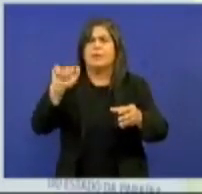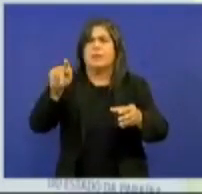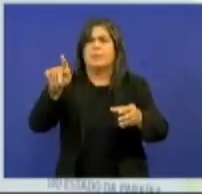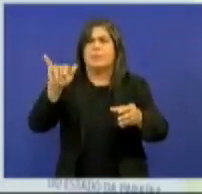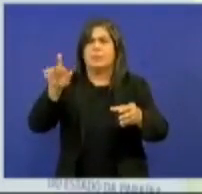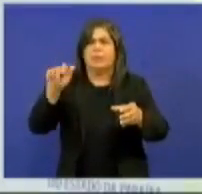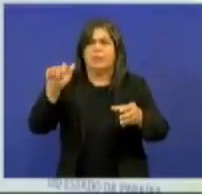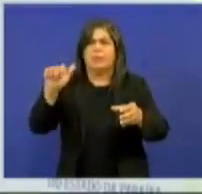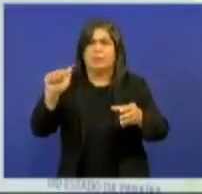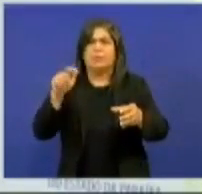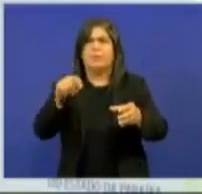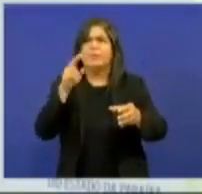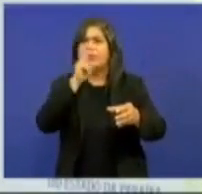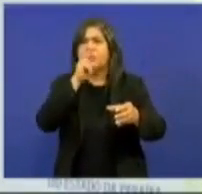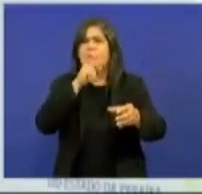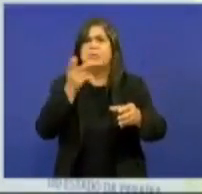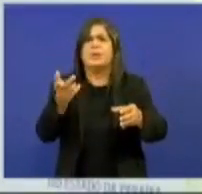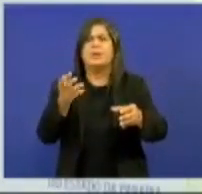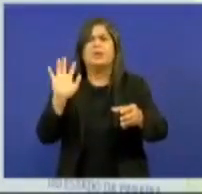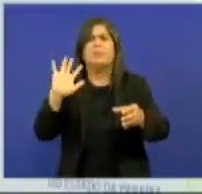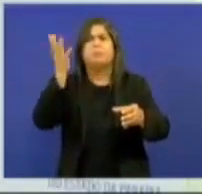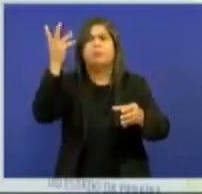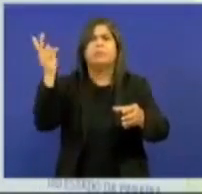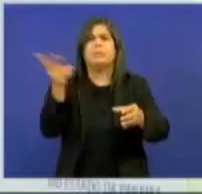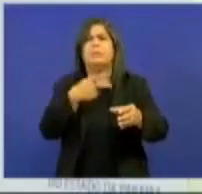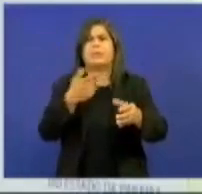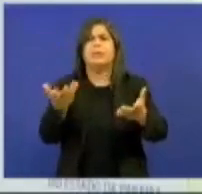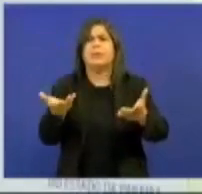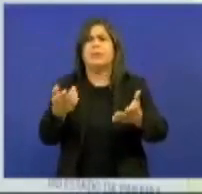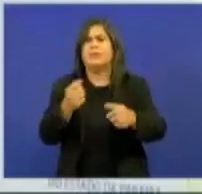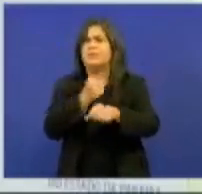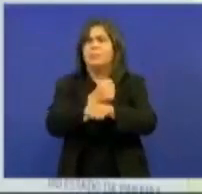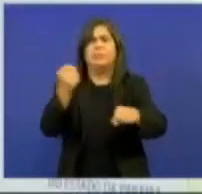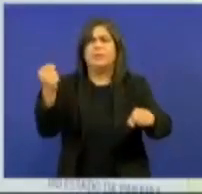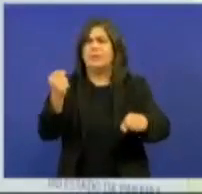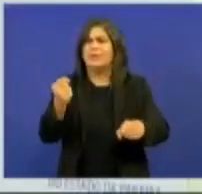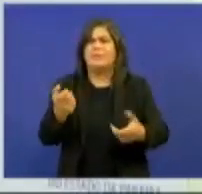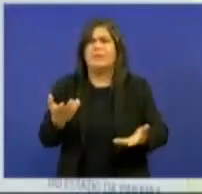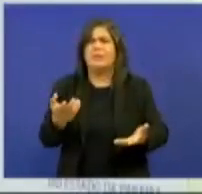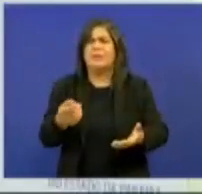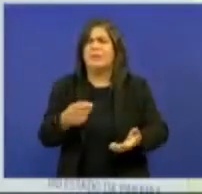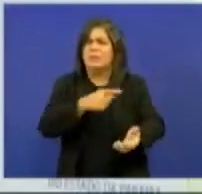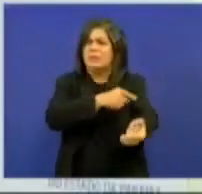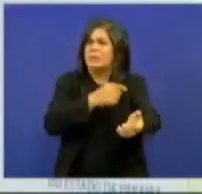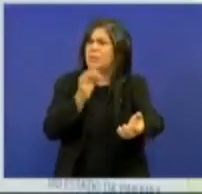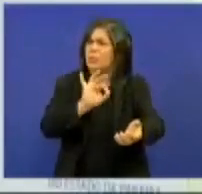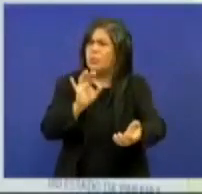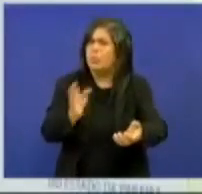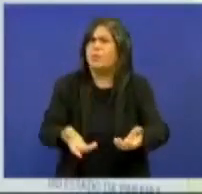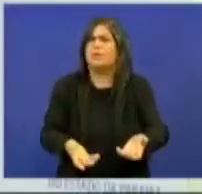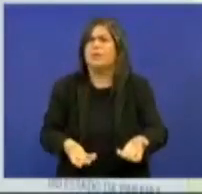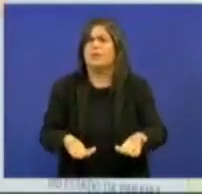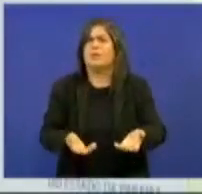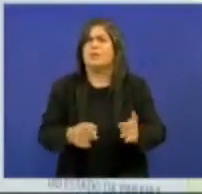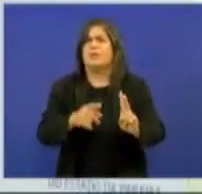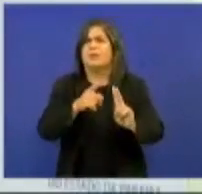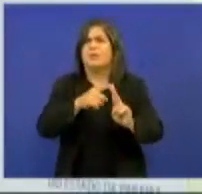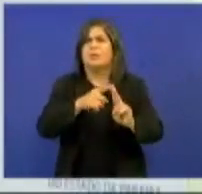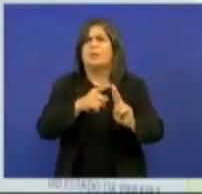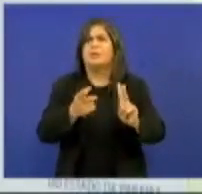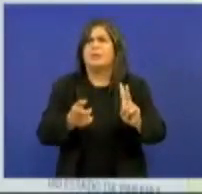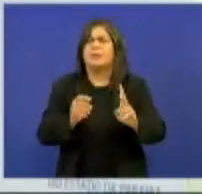porque nenhuma urgência de um hospital pode funcionar sem ter o soro para realizar a